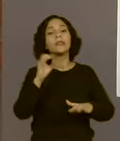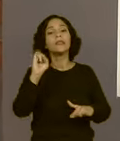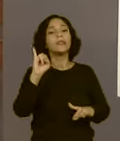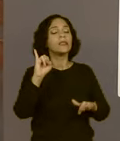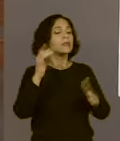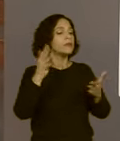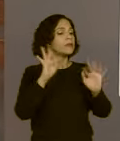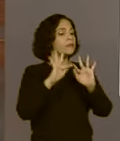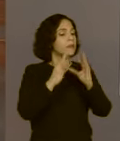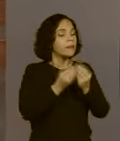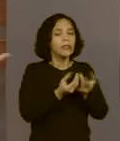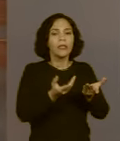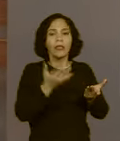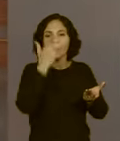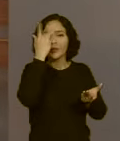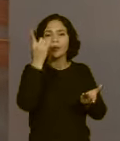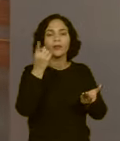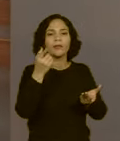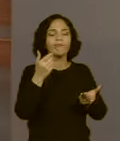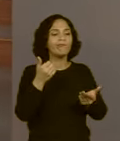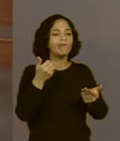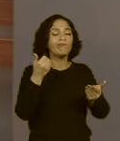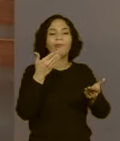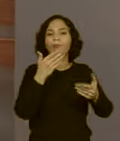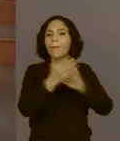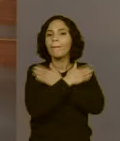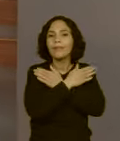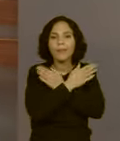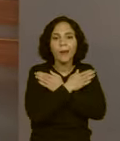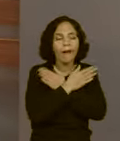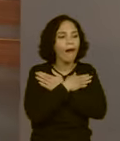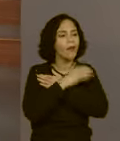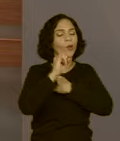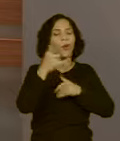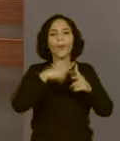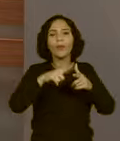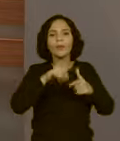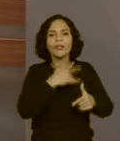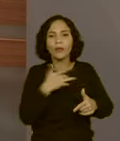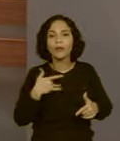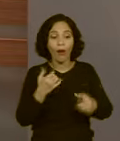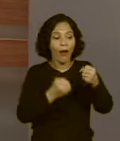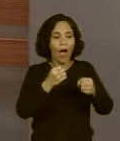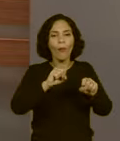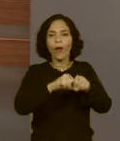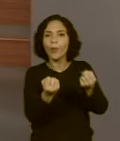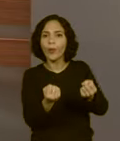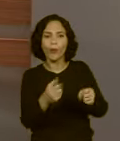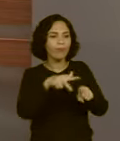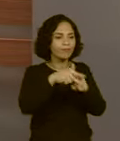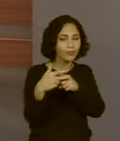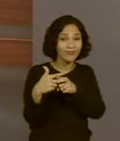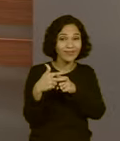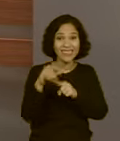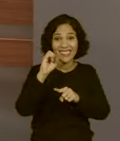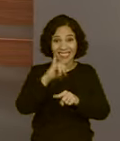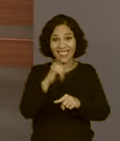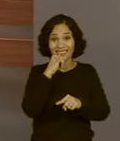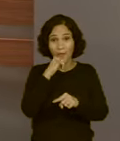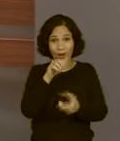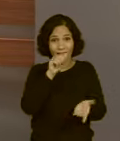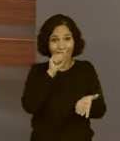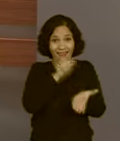da família fica sem trabalho, ou tem um problema de saúde, ou precisa consertar o carro. Se a família está